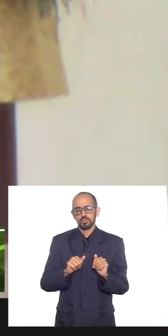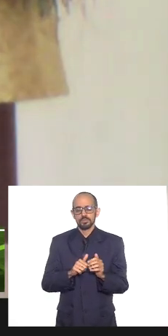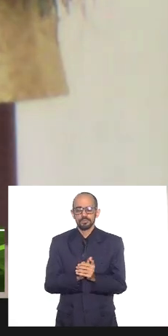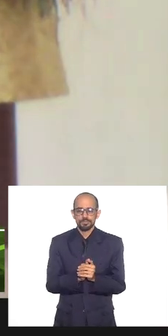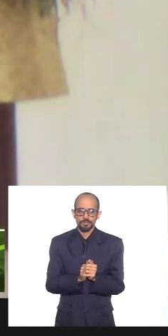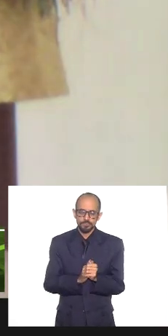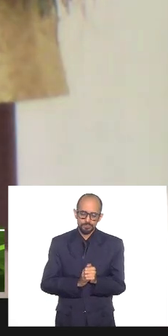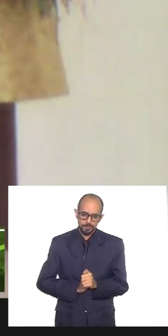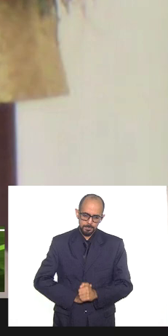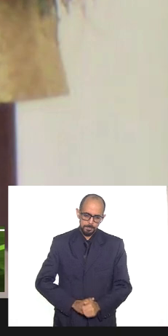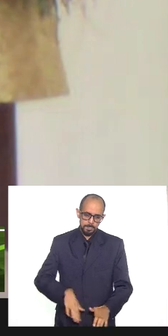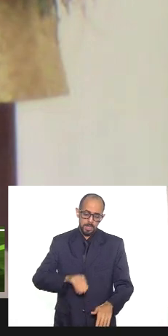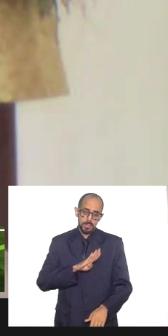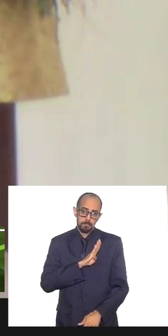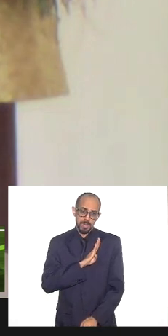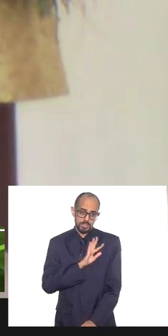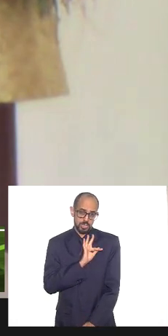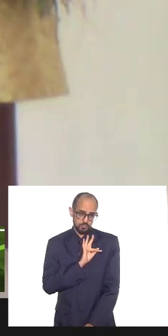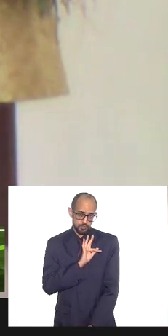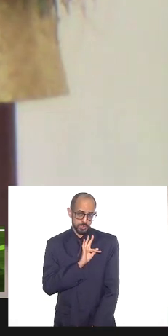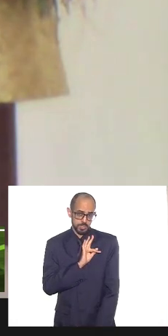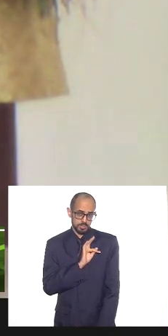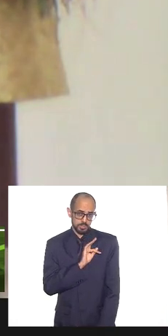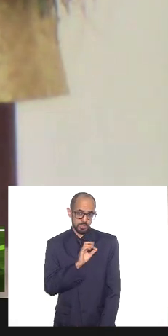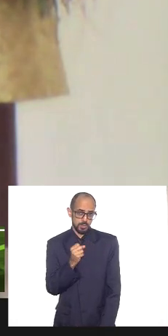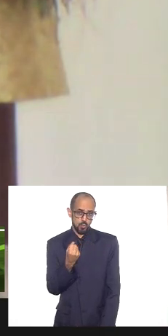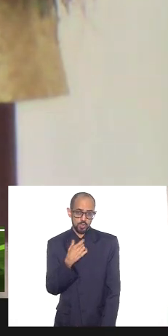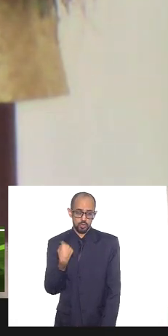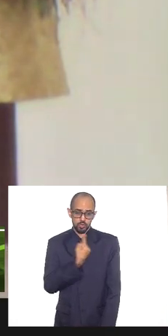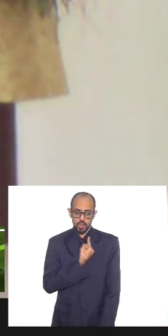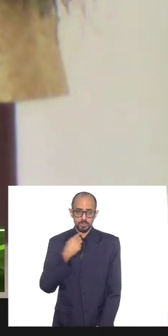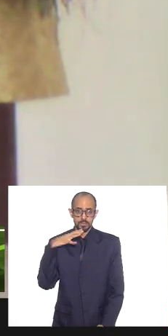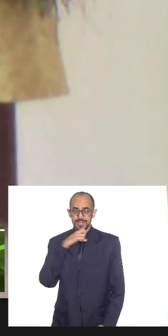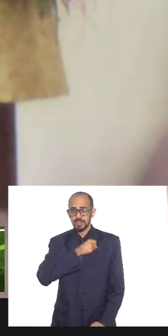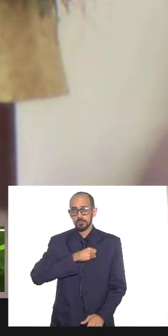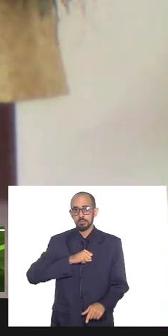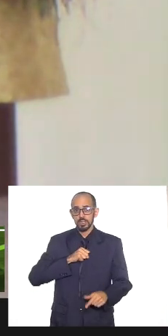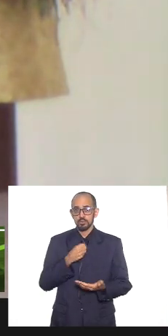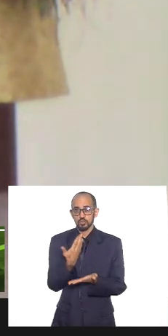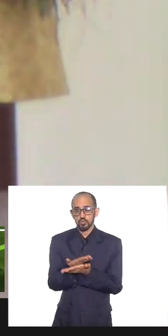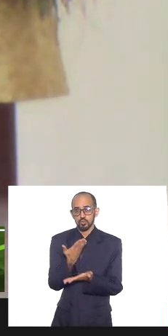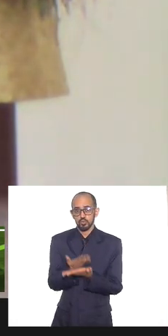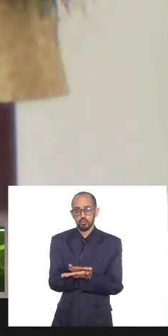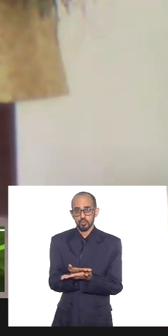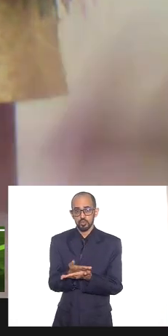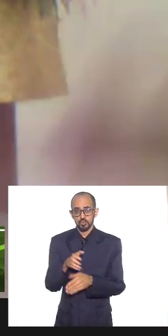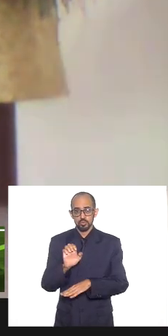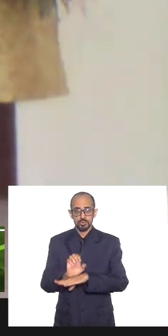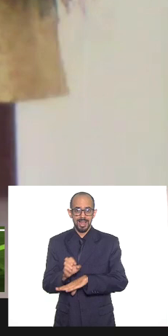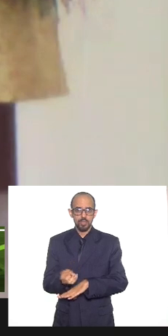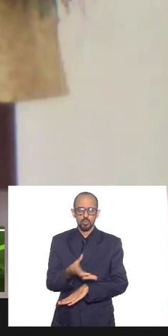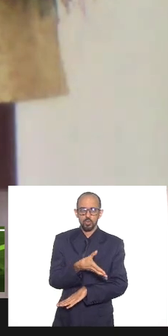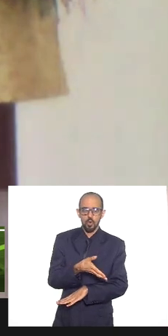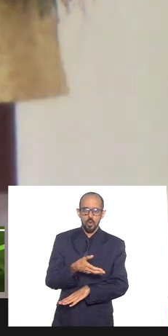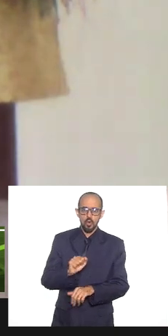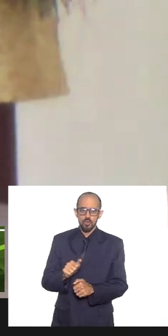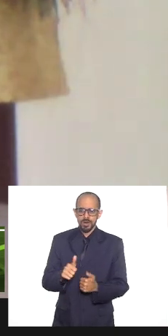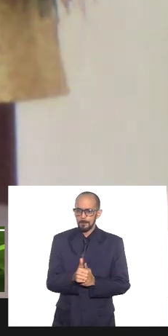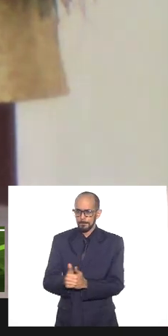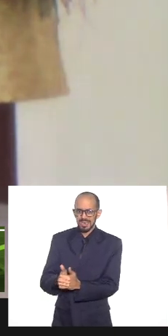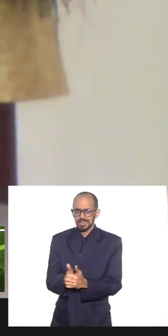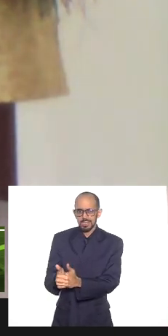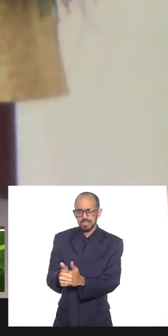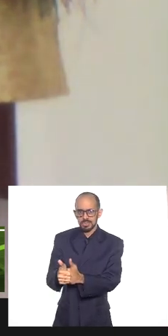Então, na Baixada Fluminense, quando a gente percebeu, com base no estudo do Estado Novo, na perseguição, naquela